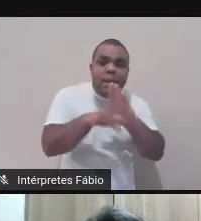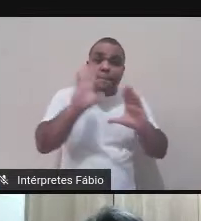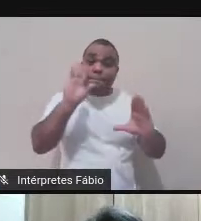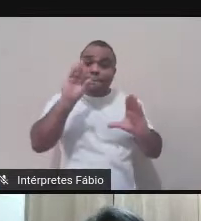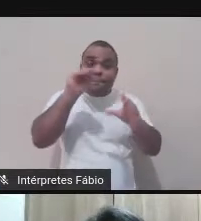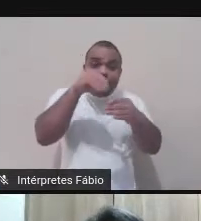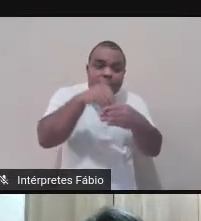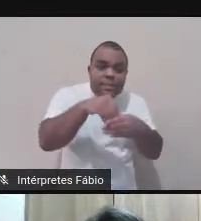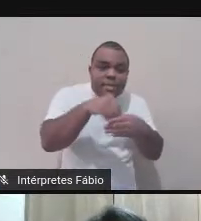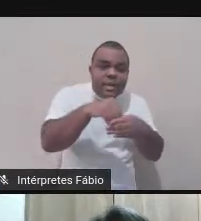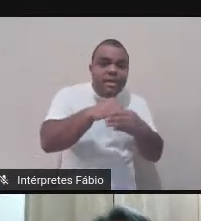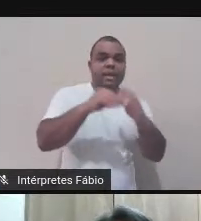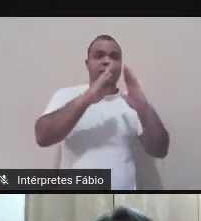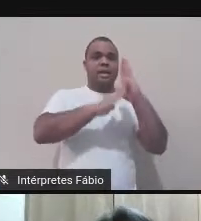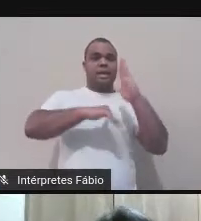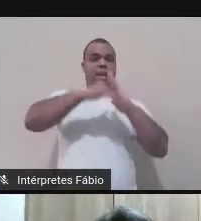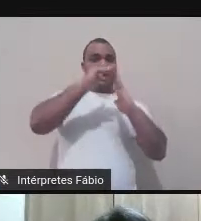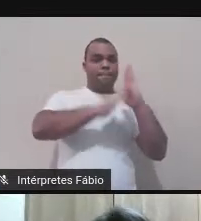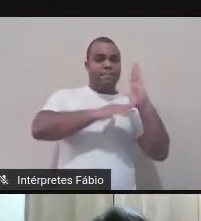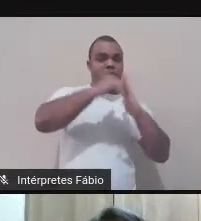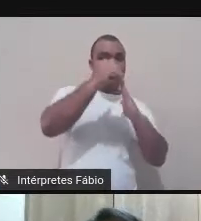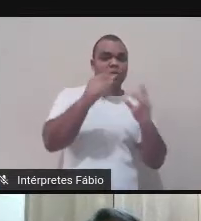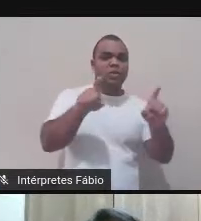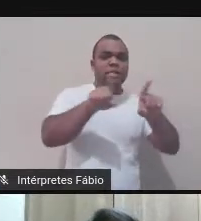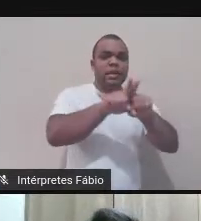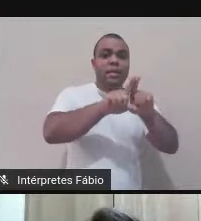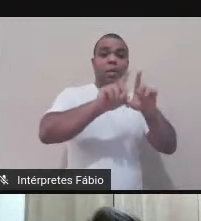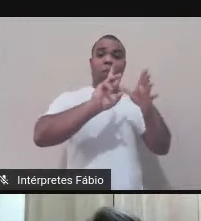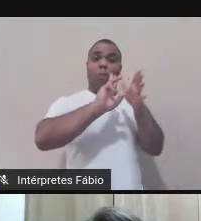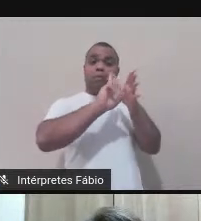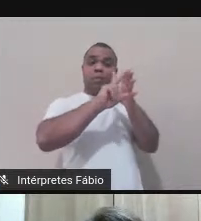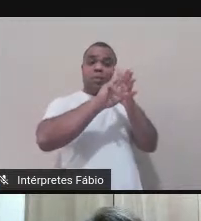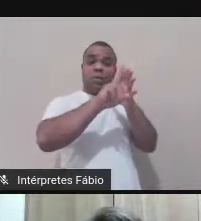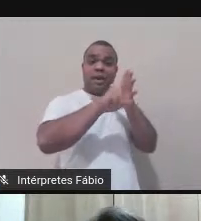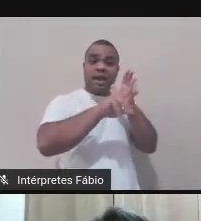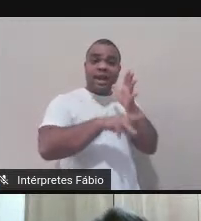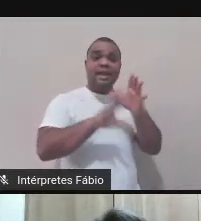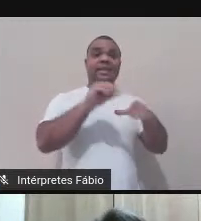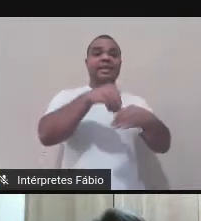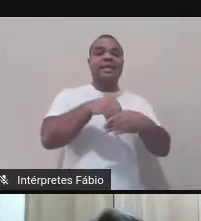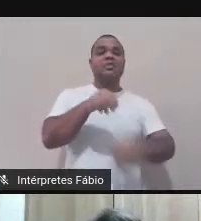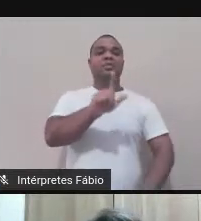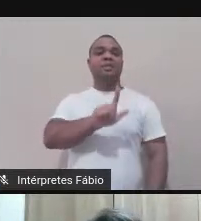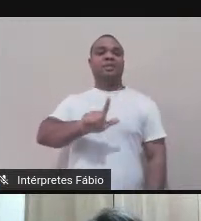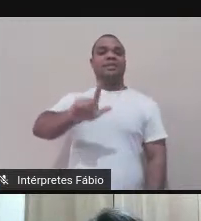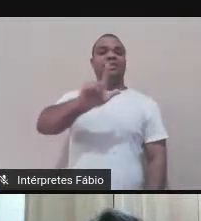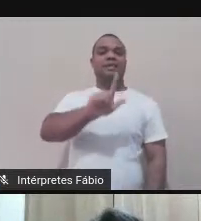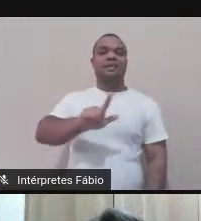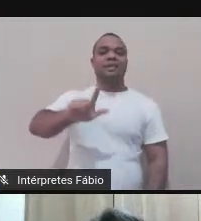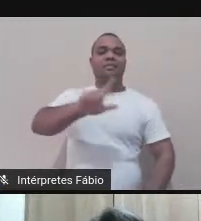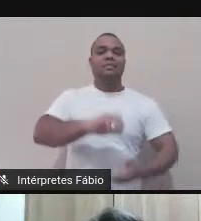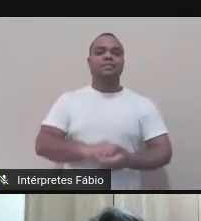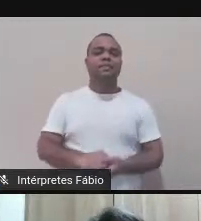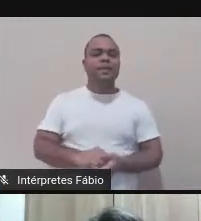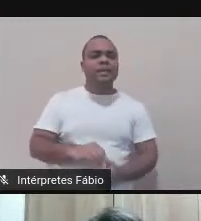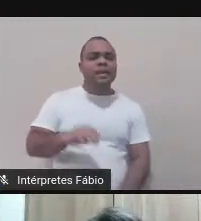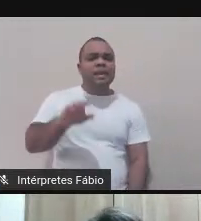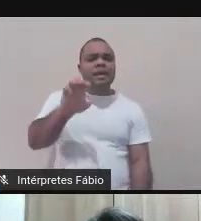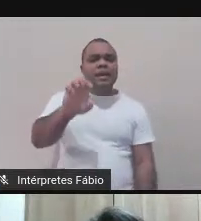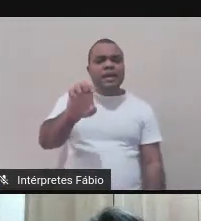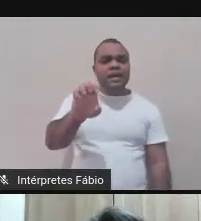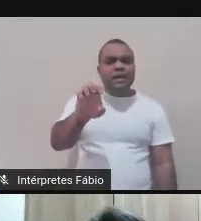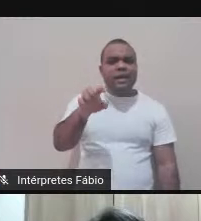literatura, contando com a noção de éxfrase como um operador teórico. A éxfrase é um recurso